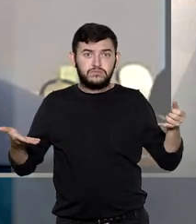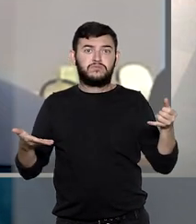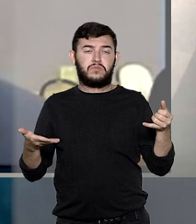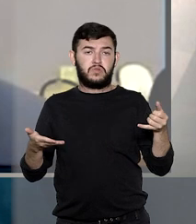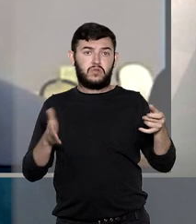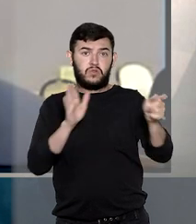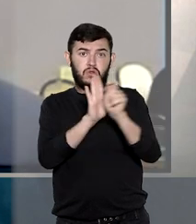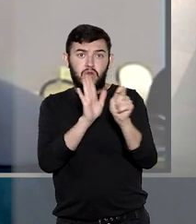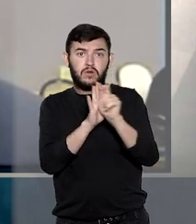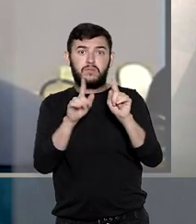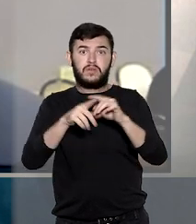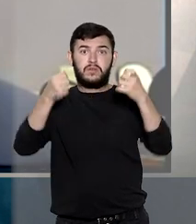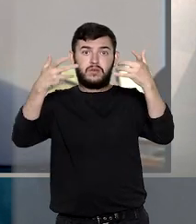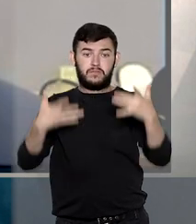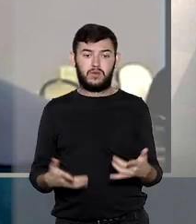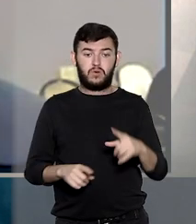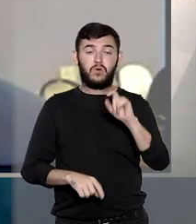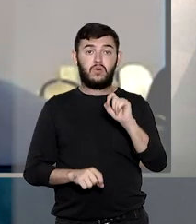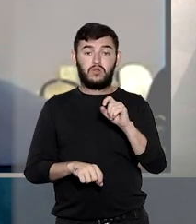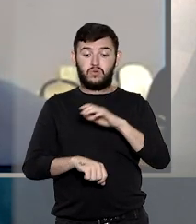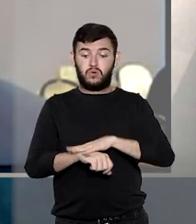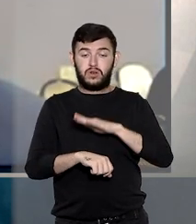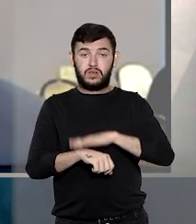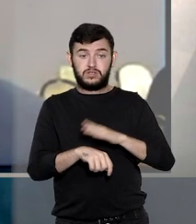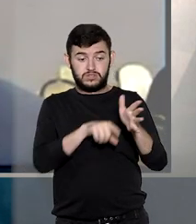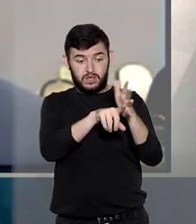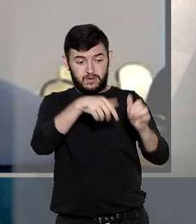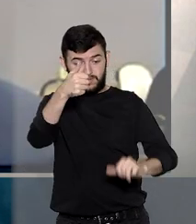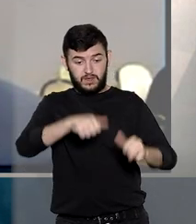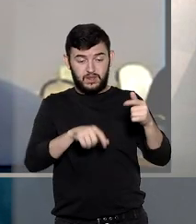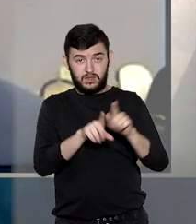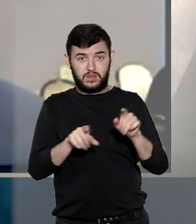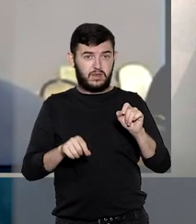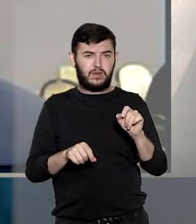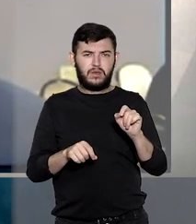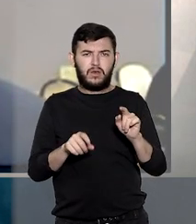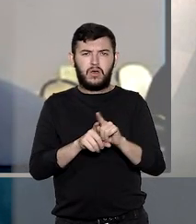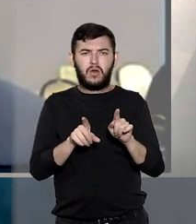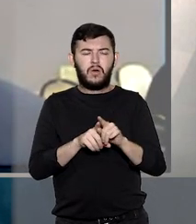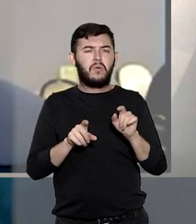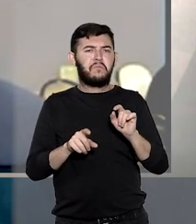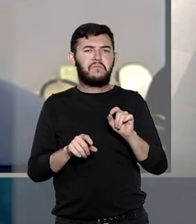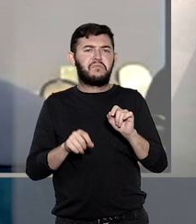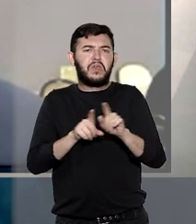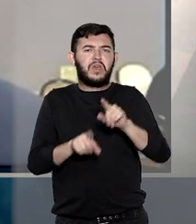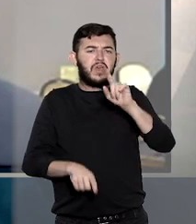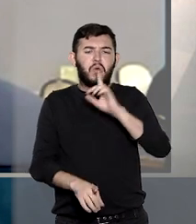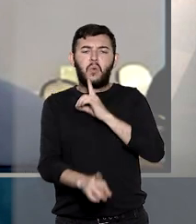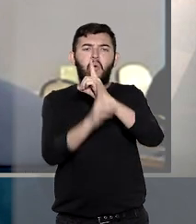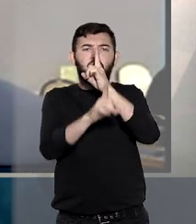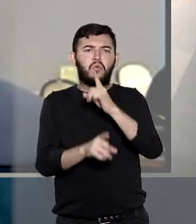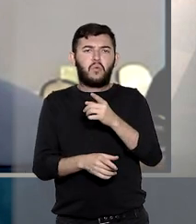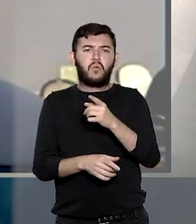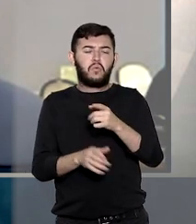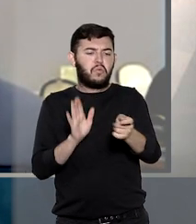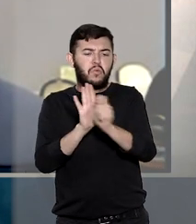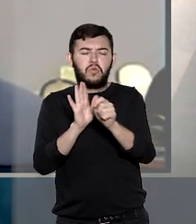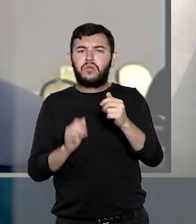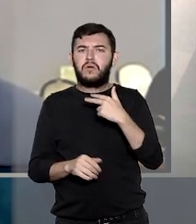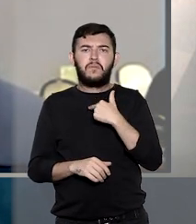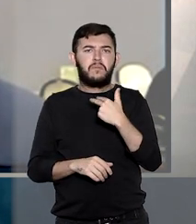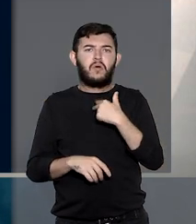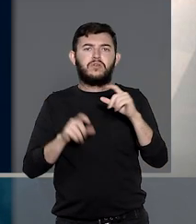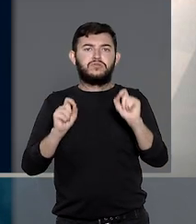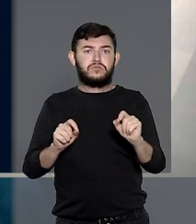considerou que os objetos ilícitos encontrados durante a revista não podem ser utilizados para convalidar a ilegalidade